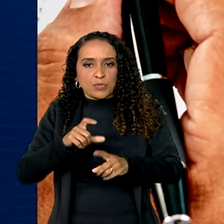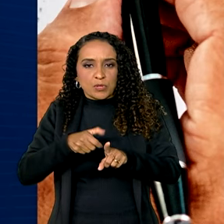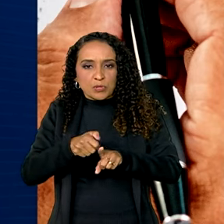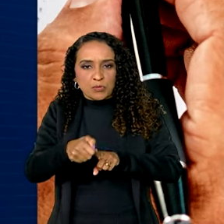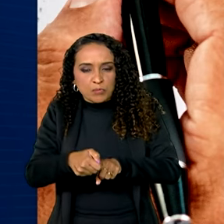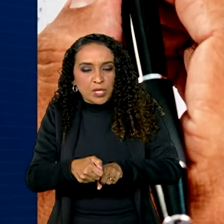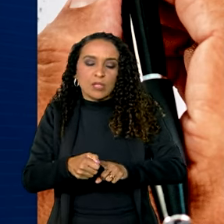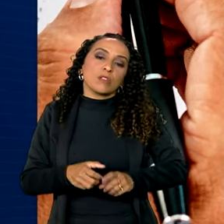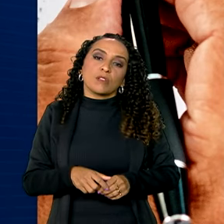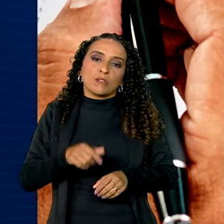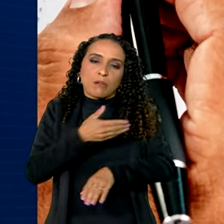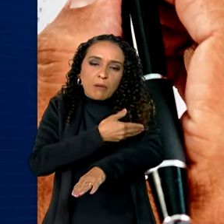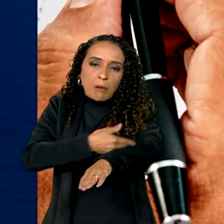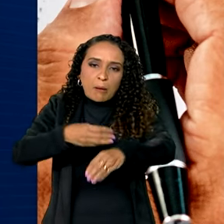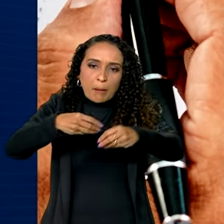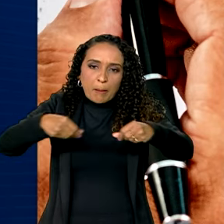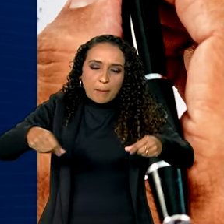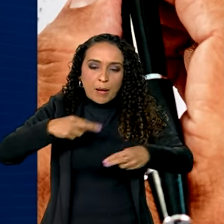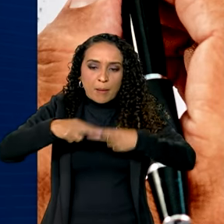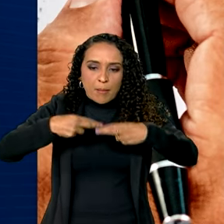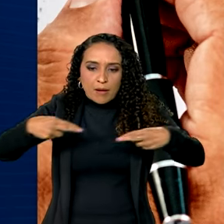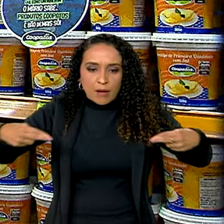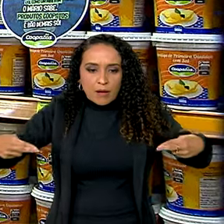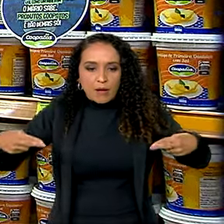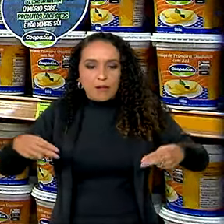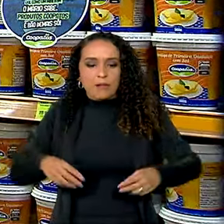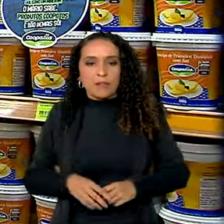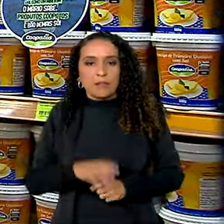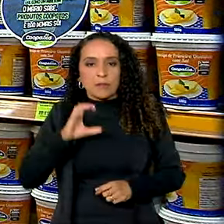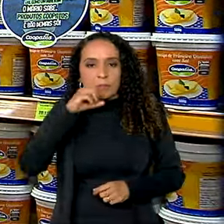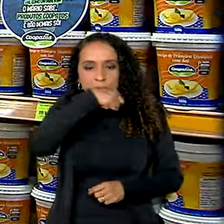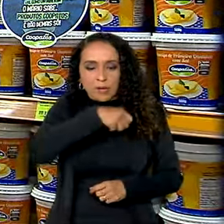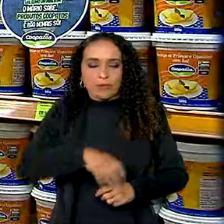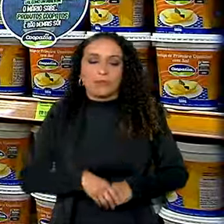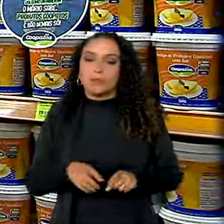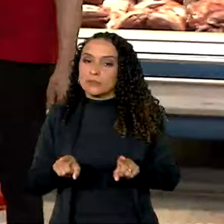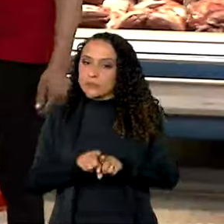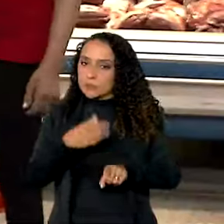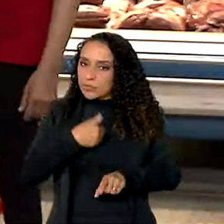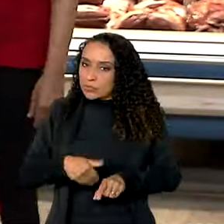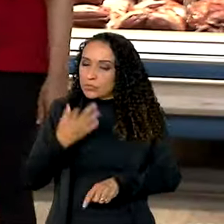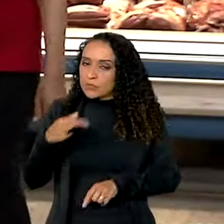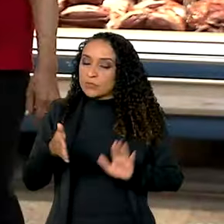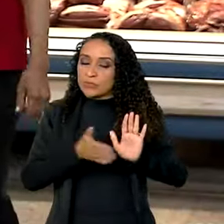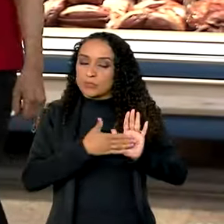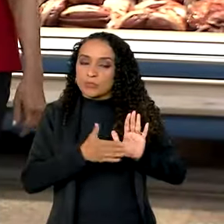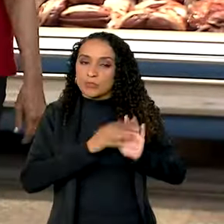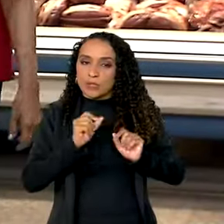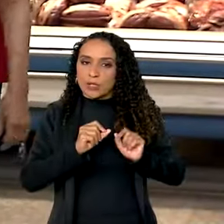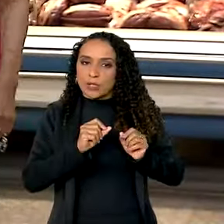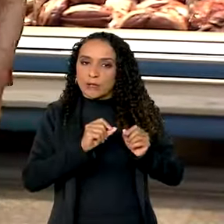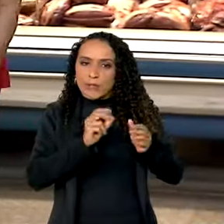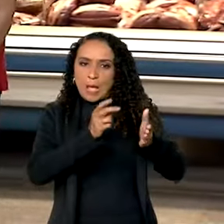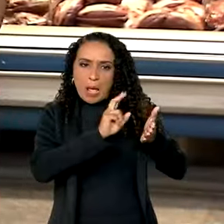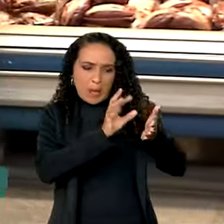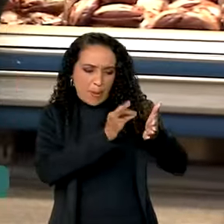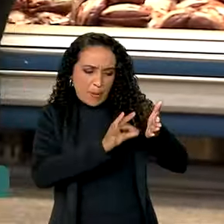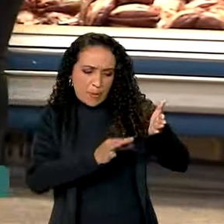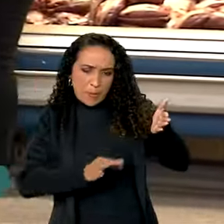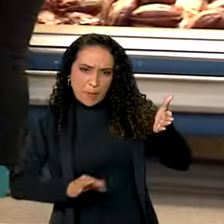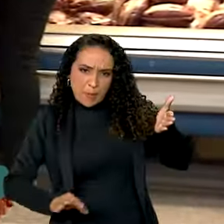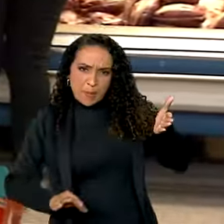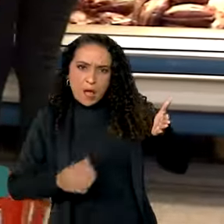trigo, açúcar, macarrão e pão comum. Além disso, o governo federal propôs uma lista estendida de